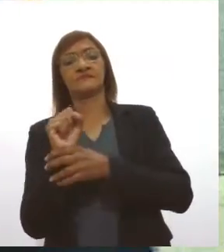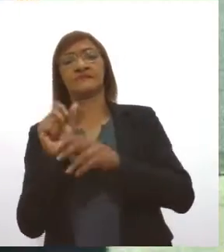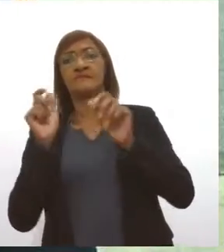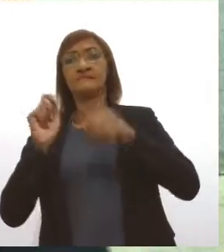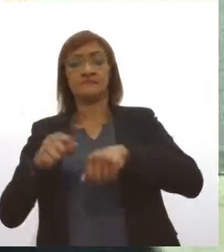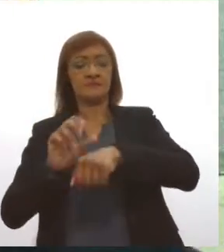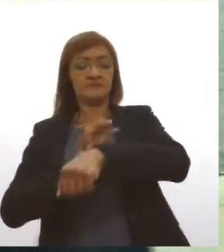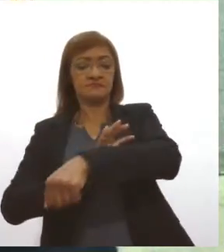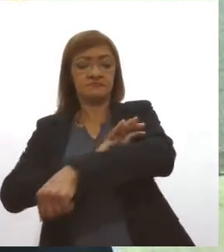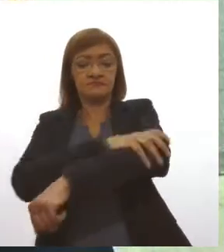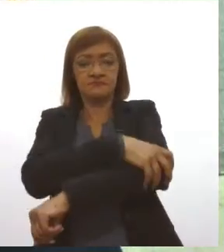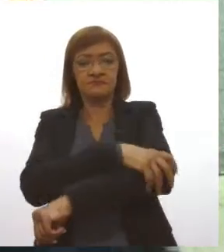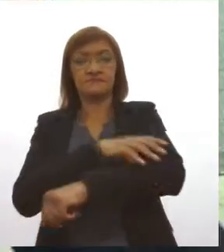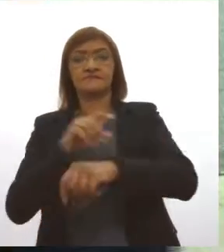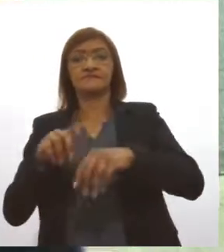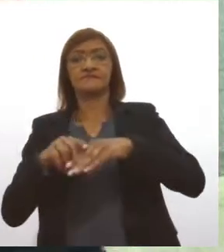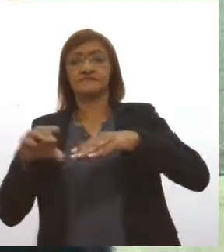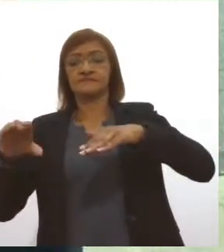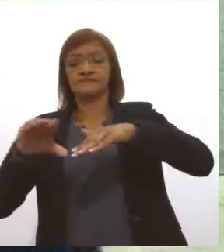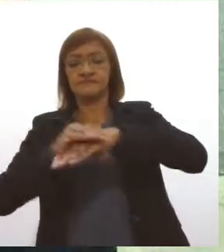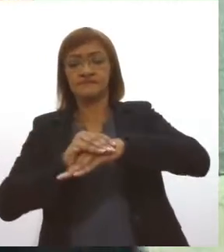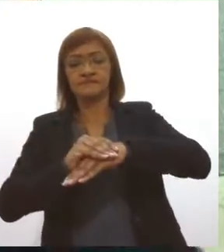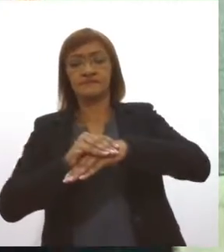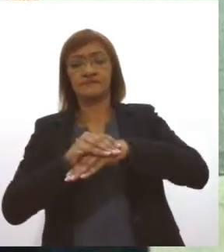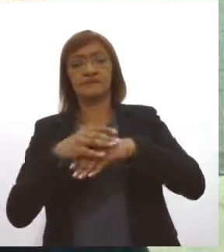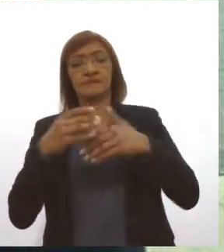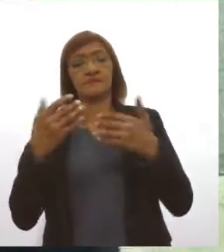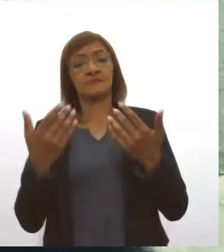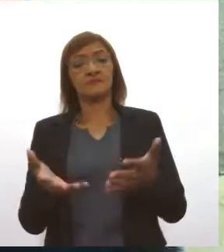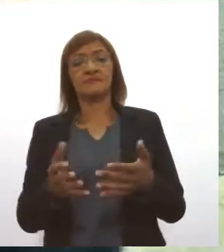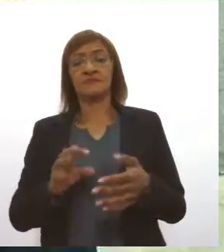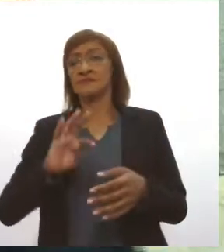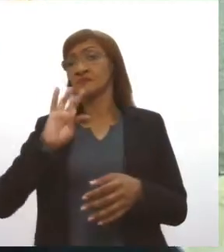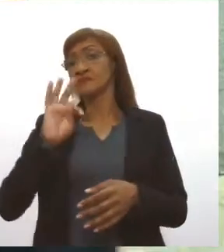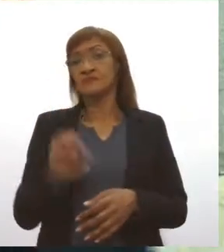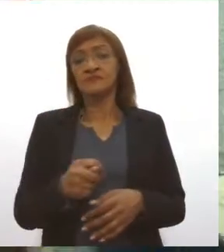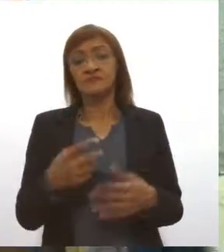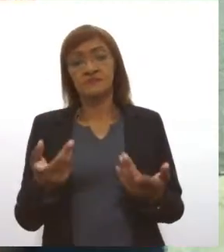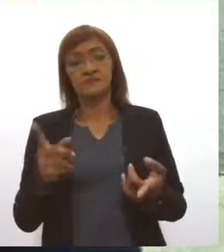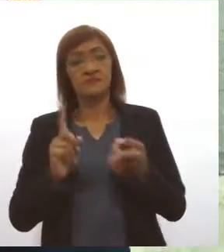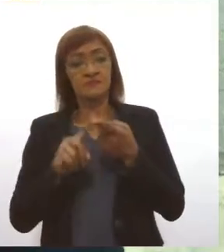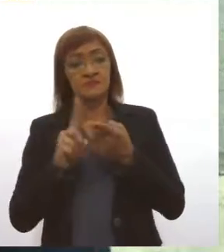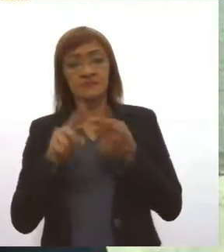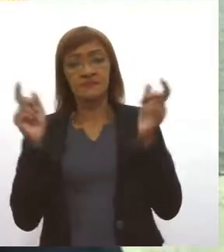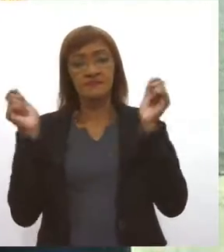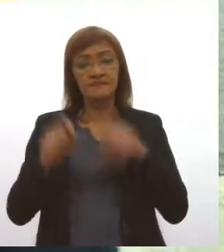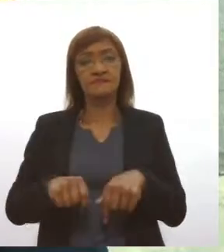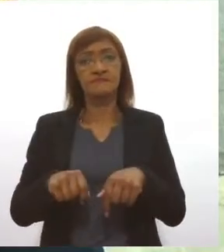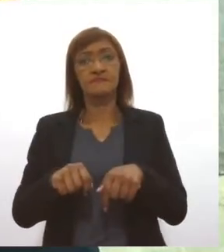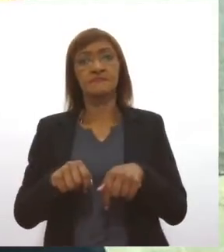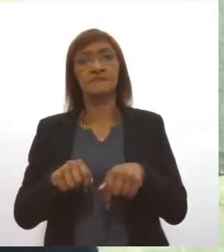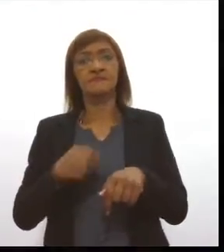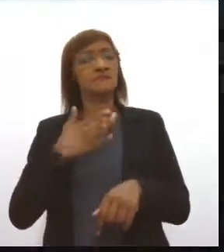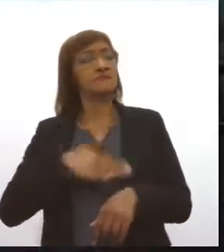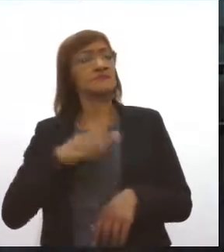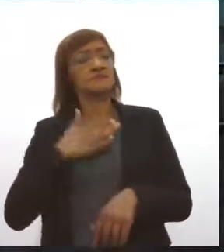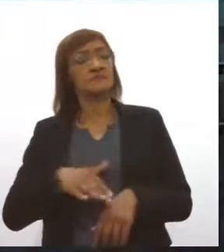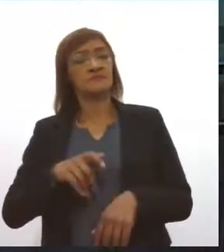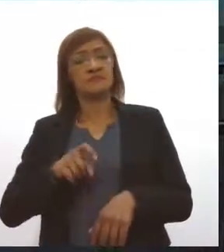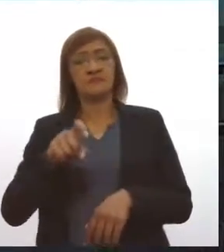joelheira, um sapato fechado, se possível uma calça jeans e também, se possível, um blusão, para que ele possa fazer a sua viagem de forma mais tranquila.